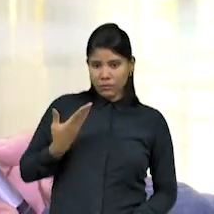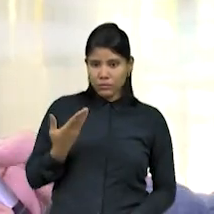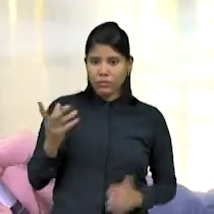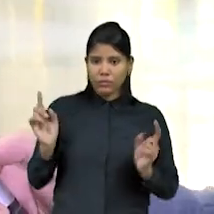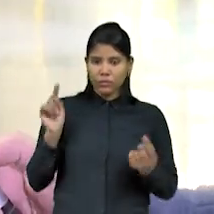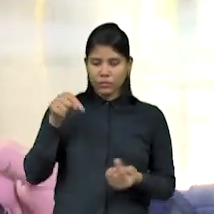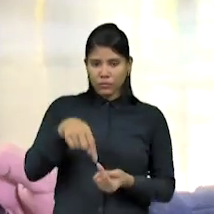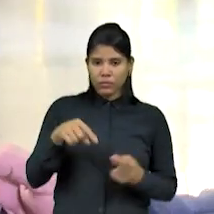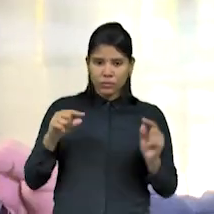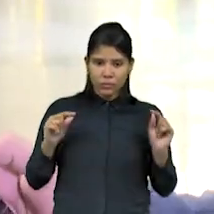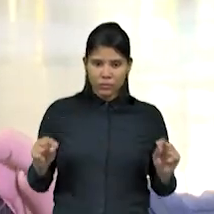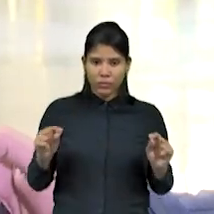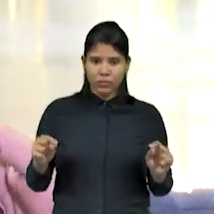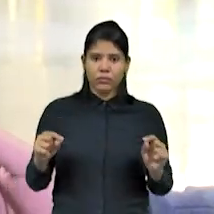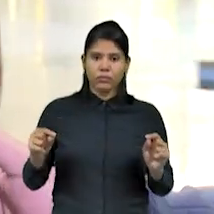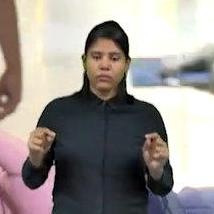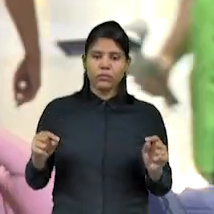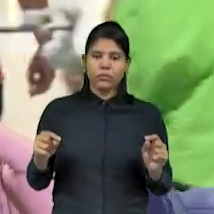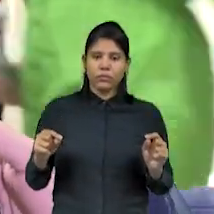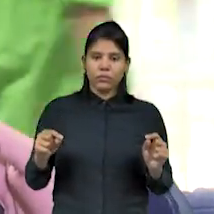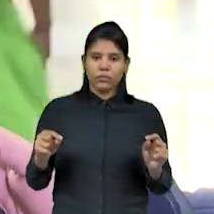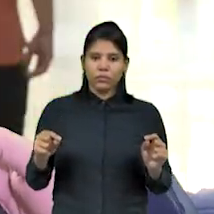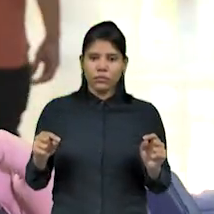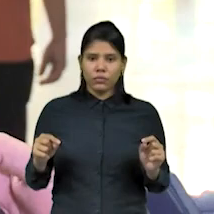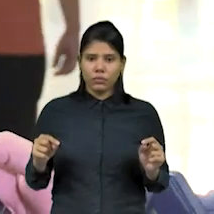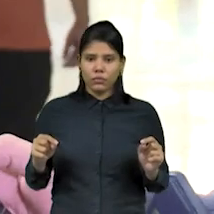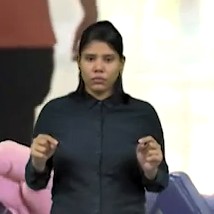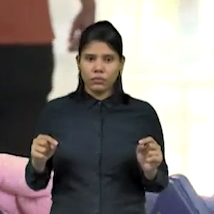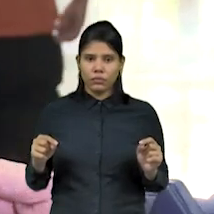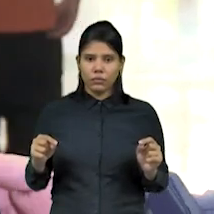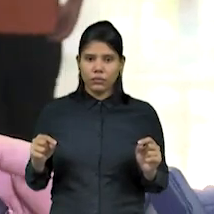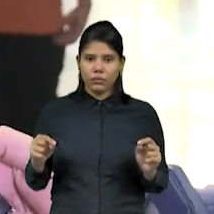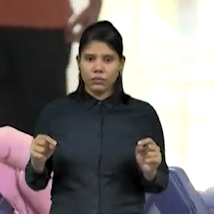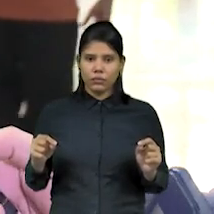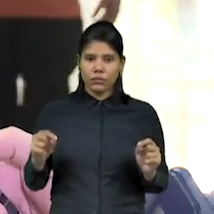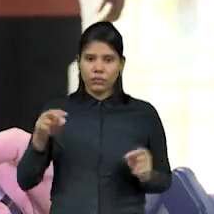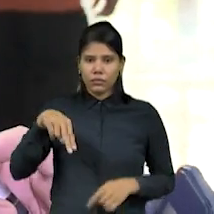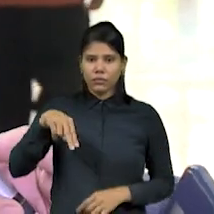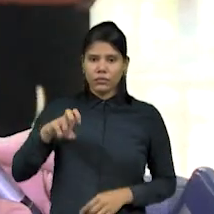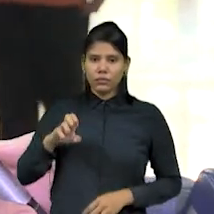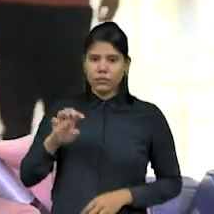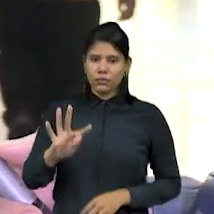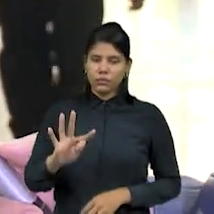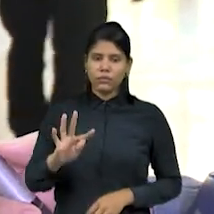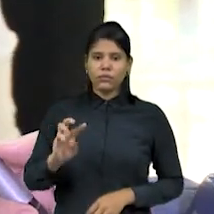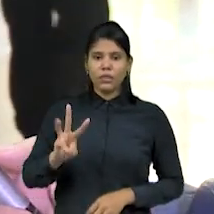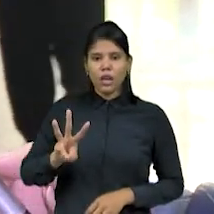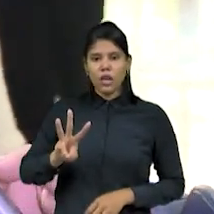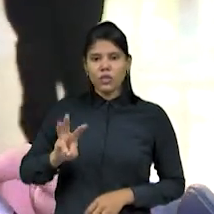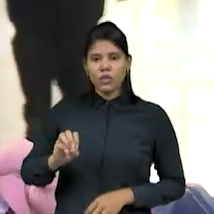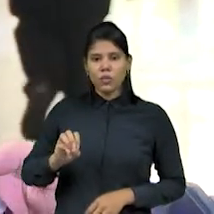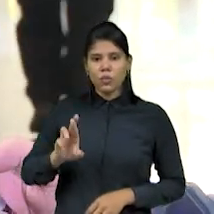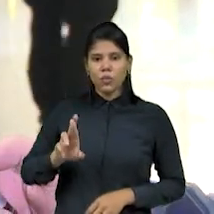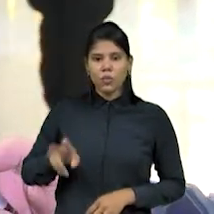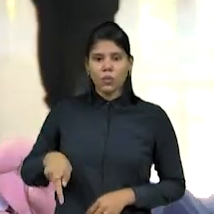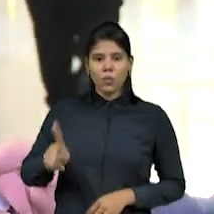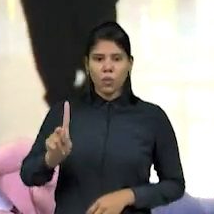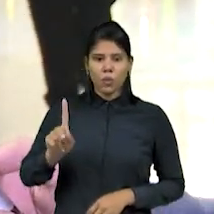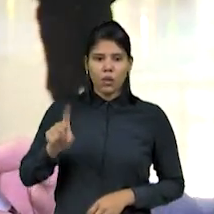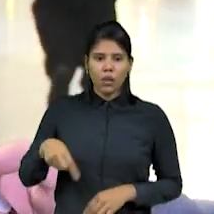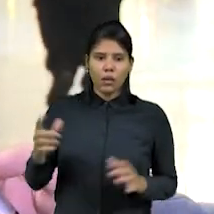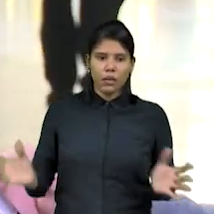incrementar o network entre as empreendedoras, é uma forma de incentivo,